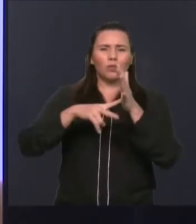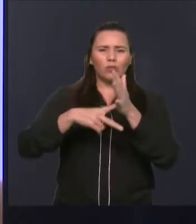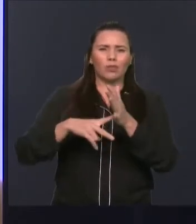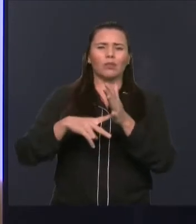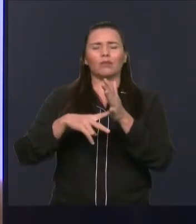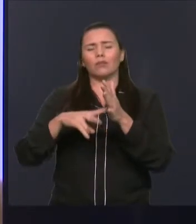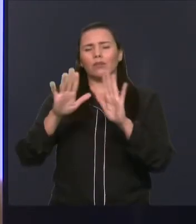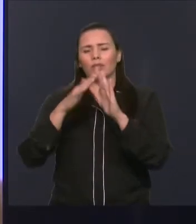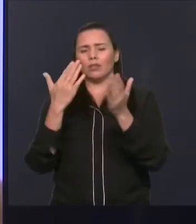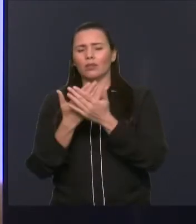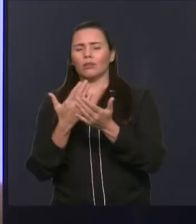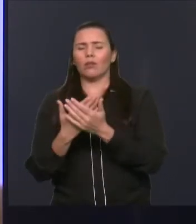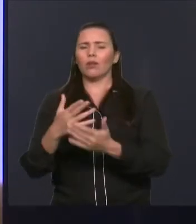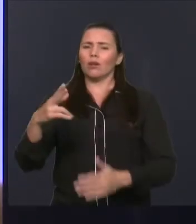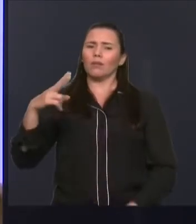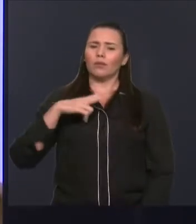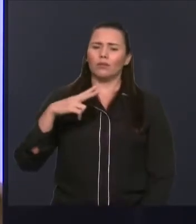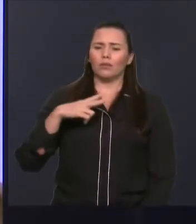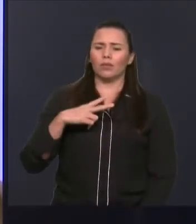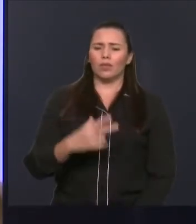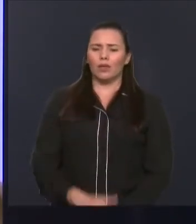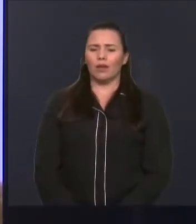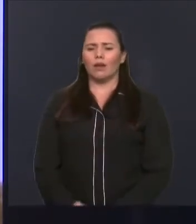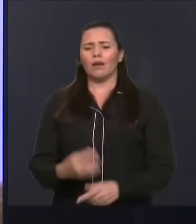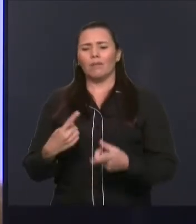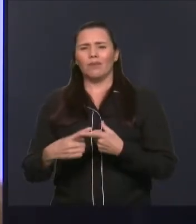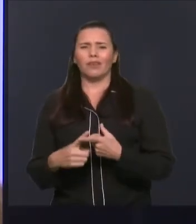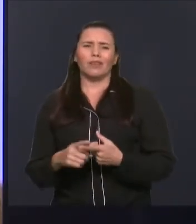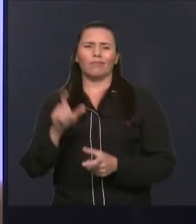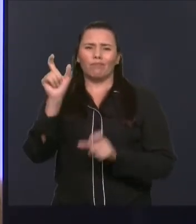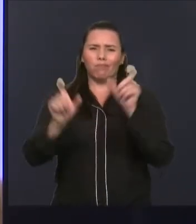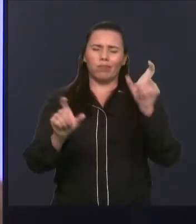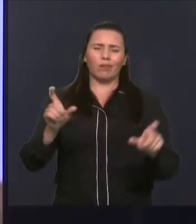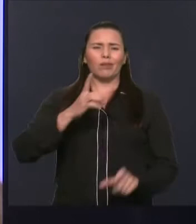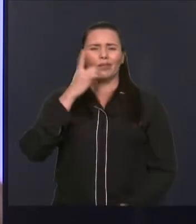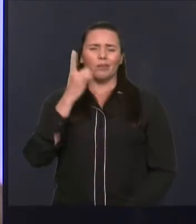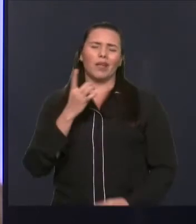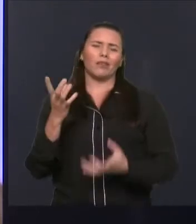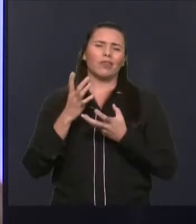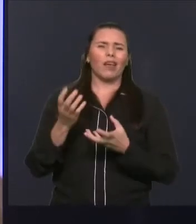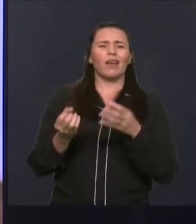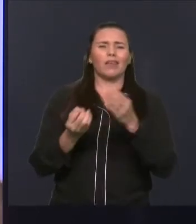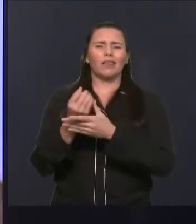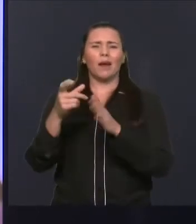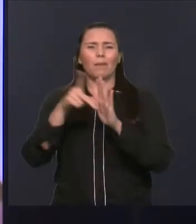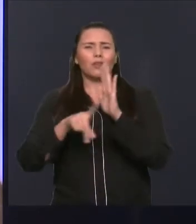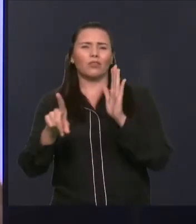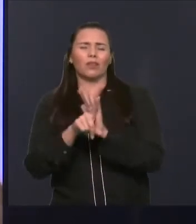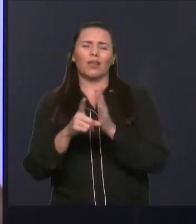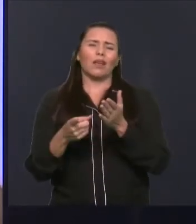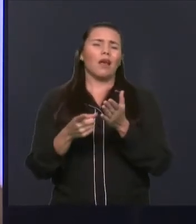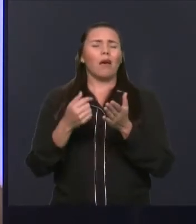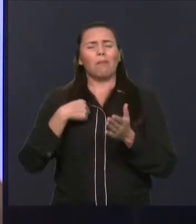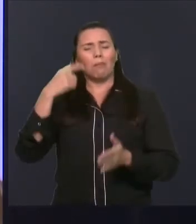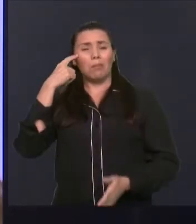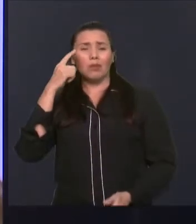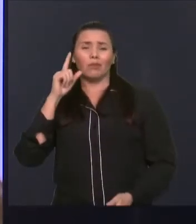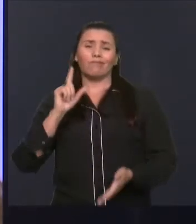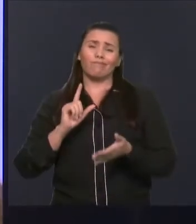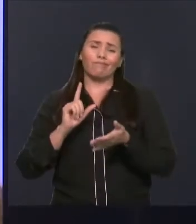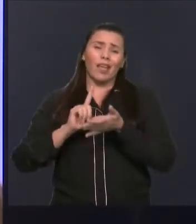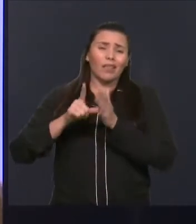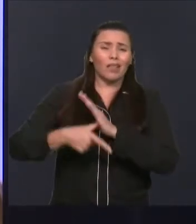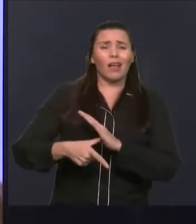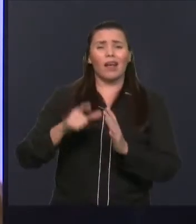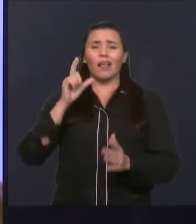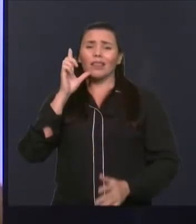e aí vai aperfeiçoando. Se não, cada um deputado tem um ajuste para fazer, não demorará demais. Outro assunto que